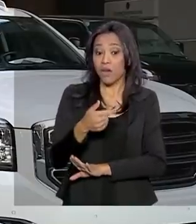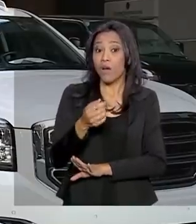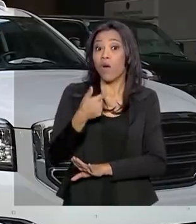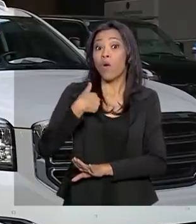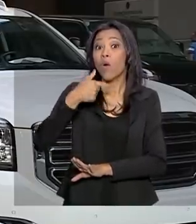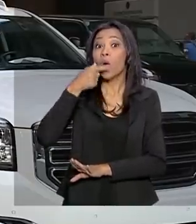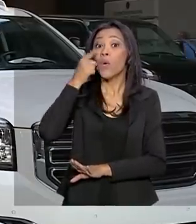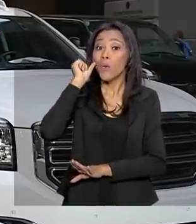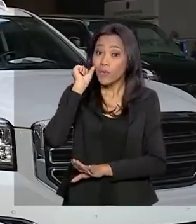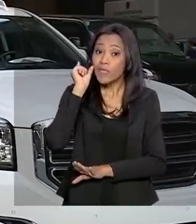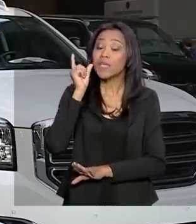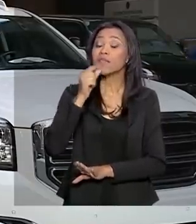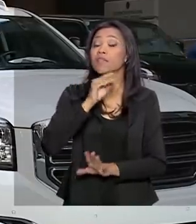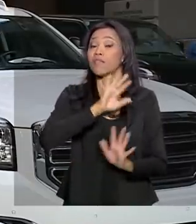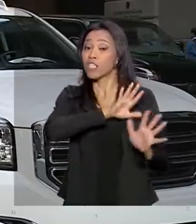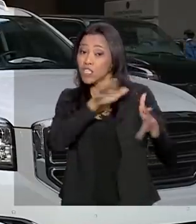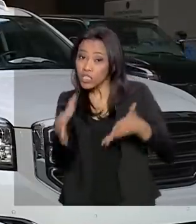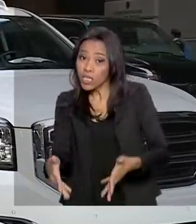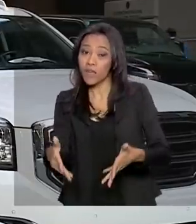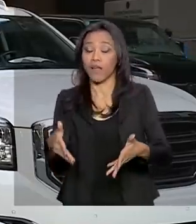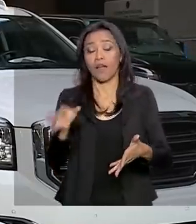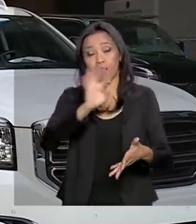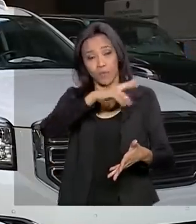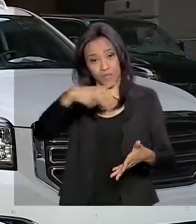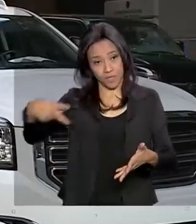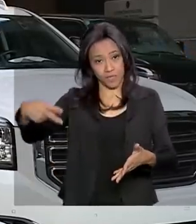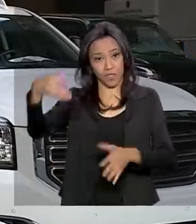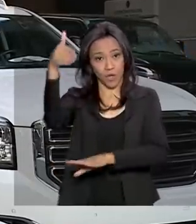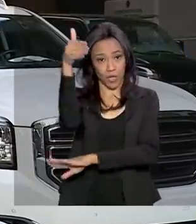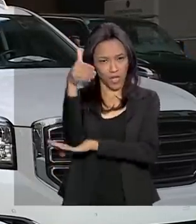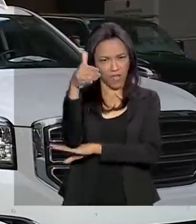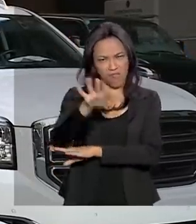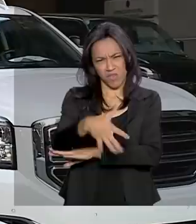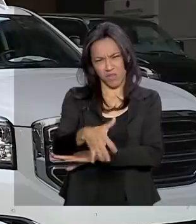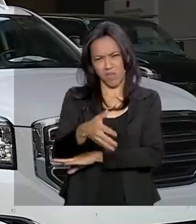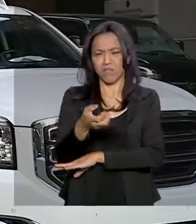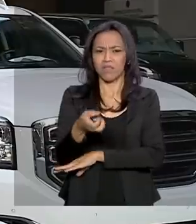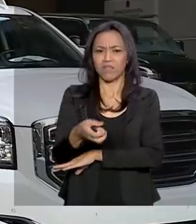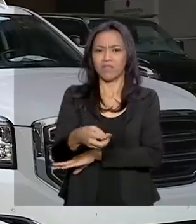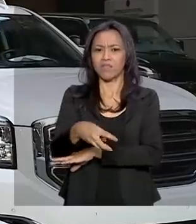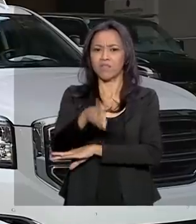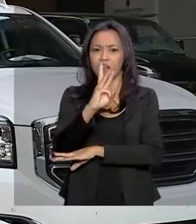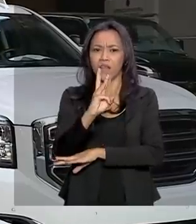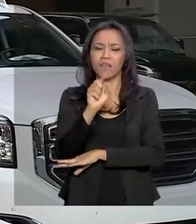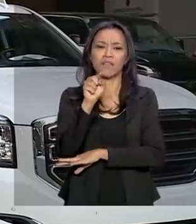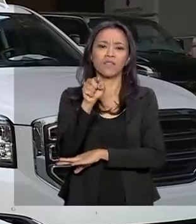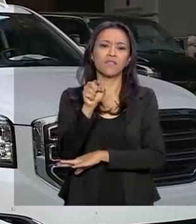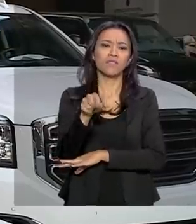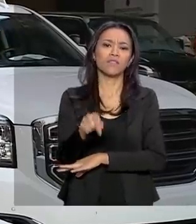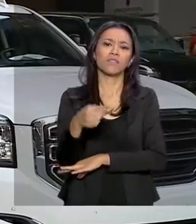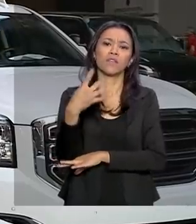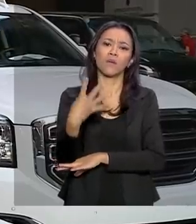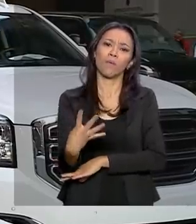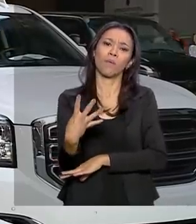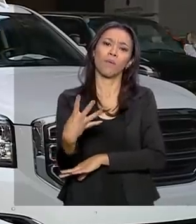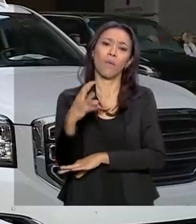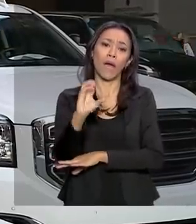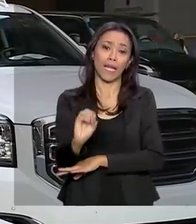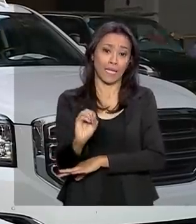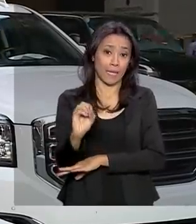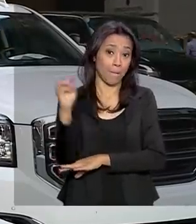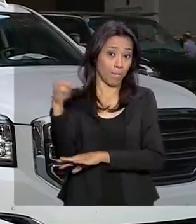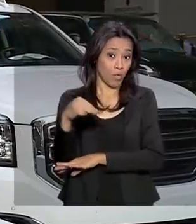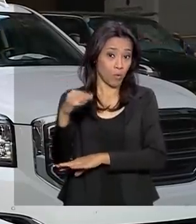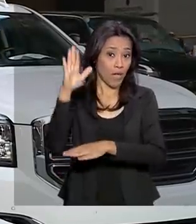horário que o presidente vai chegar aqui ao hotel. Vai ser por volta de 3 horas e 40 minutos da tarde de hoje.